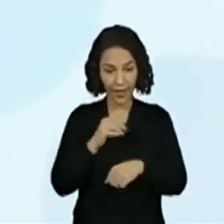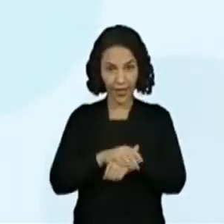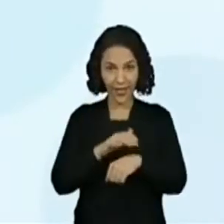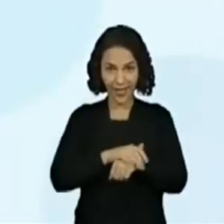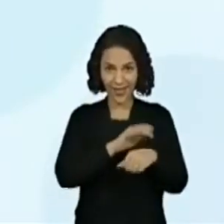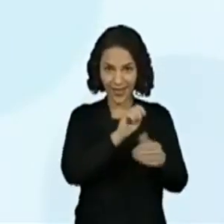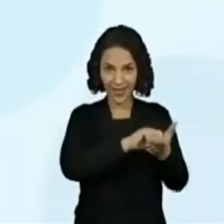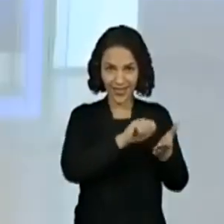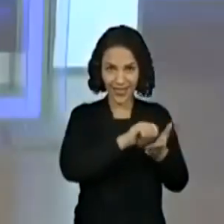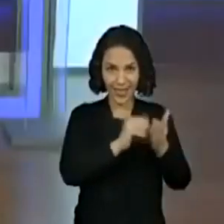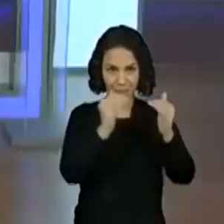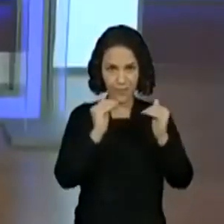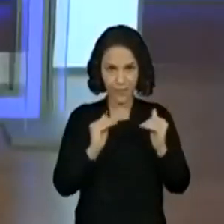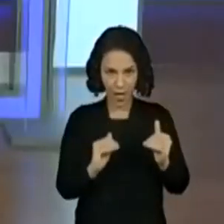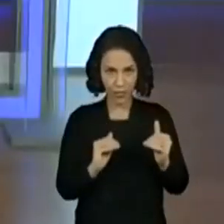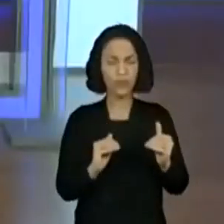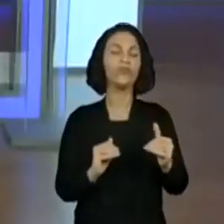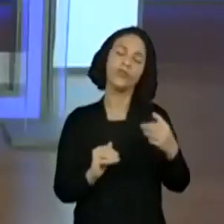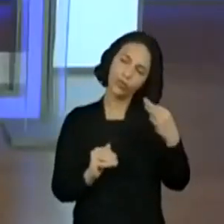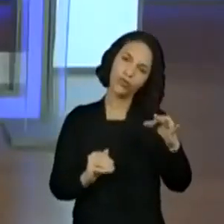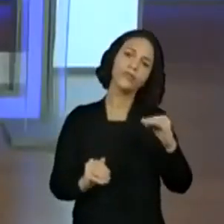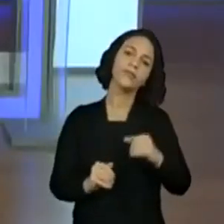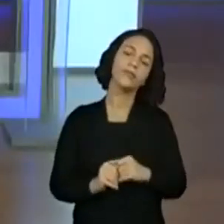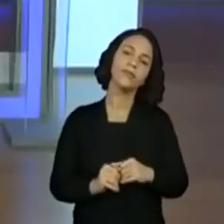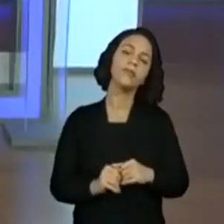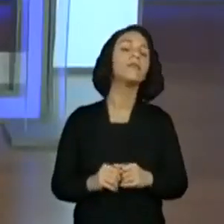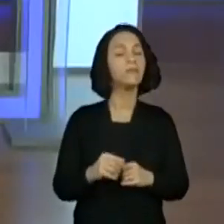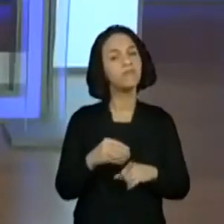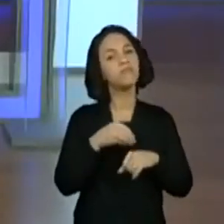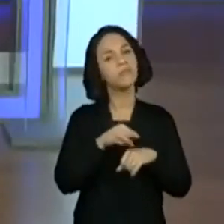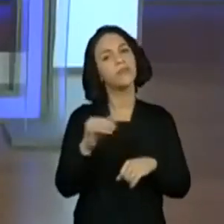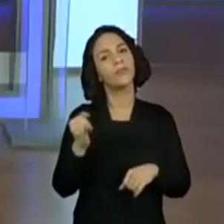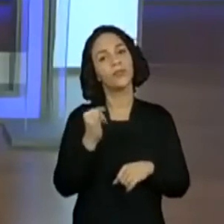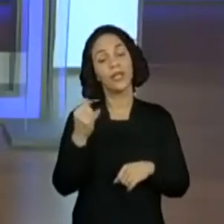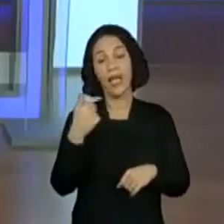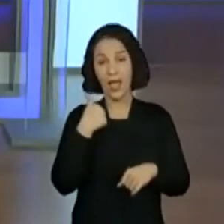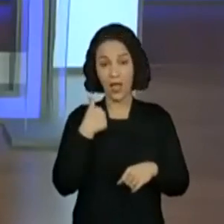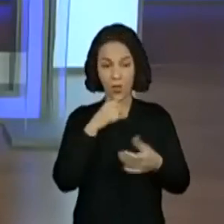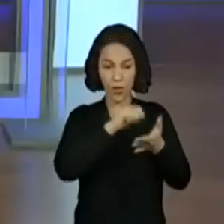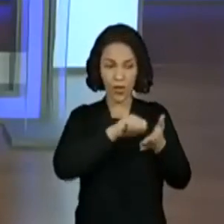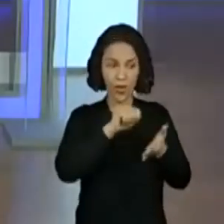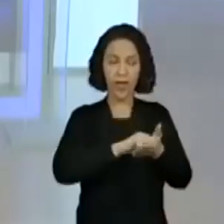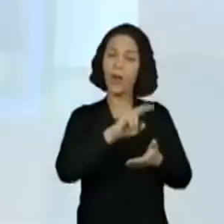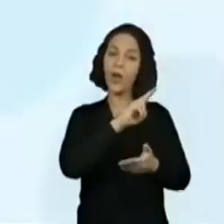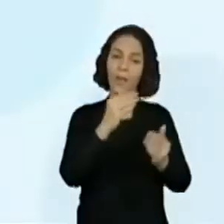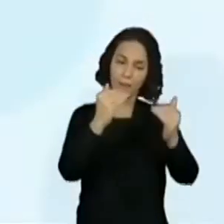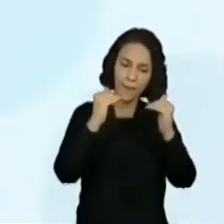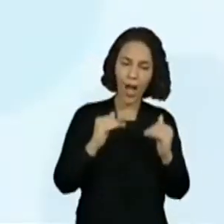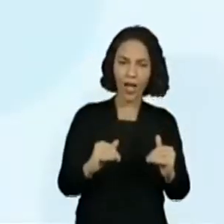fica embaixo. Não fica em cima. É uma dica importante. Sim, é uma dica importante. Vamos lá.